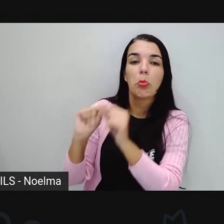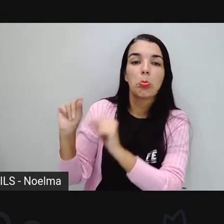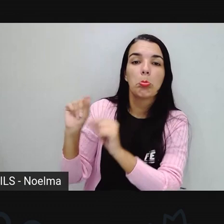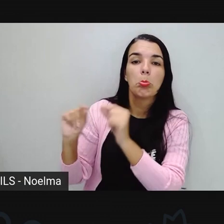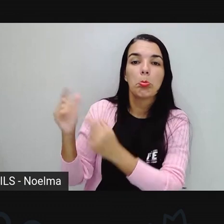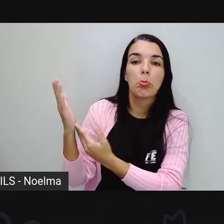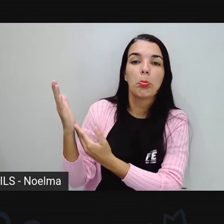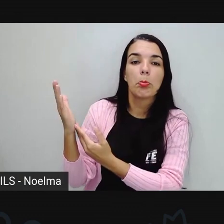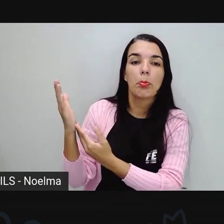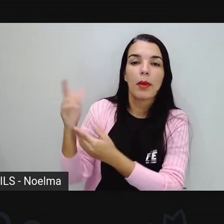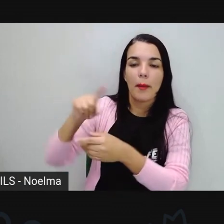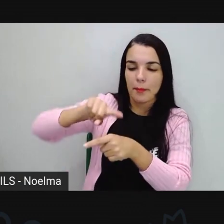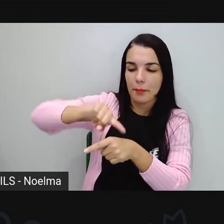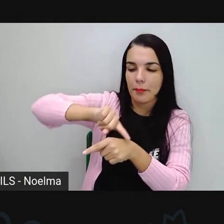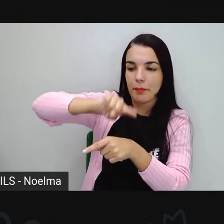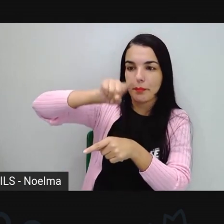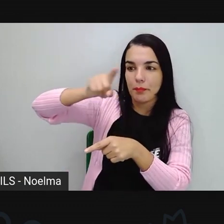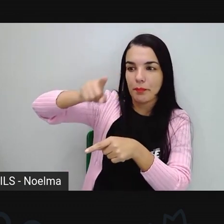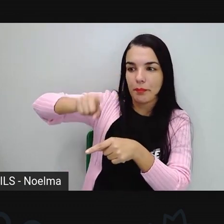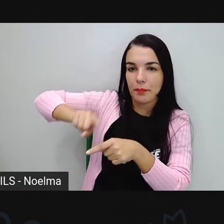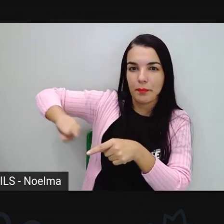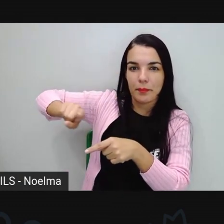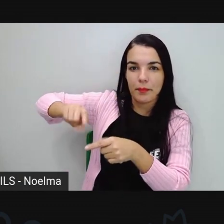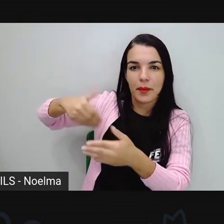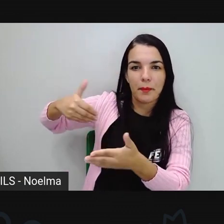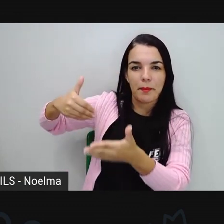Quebra-mola, né? Por perto.